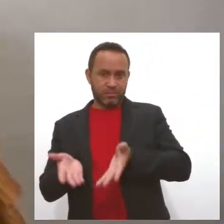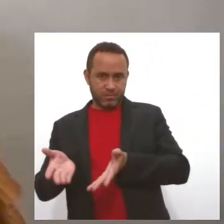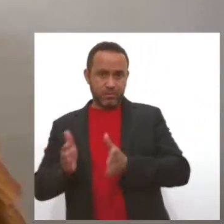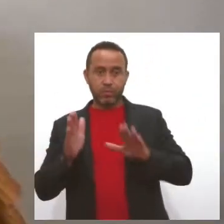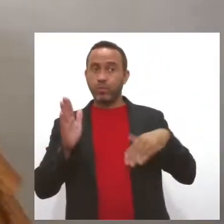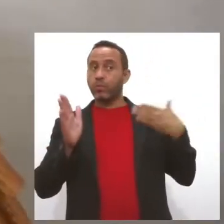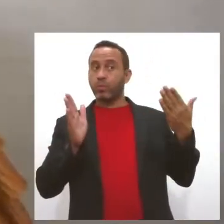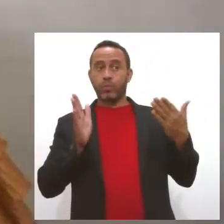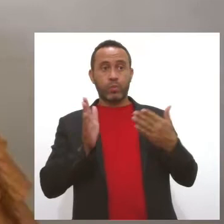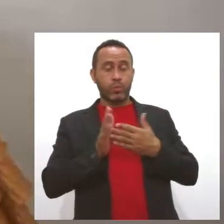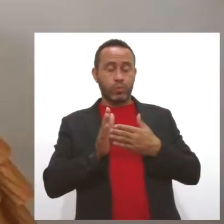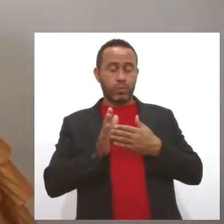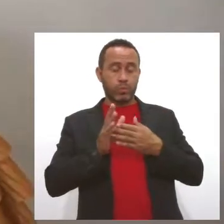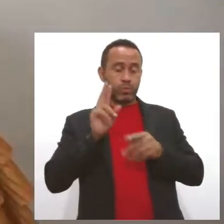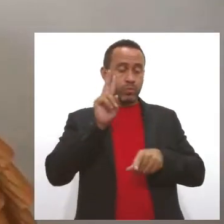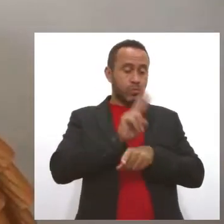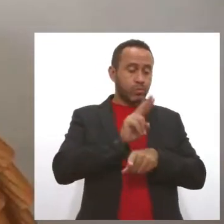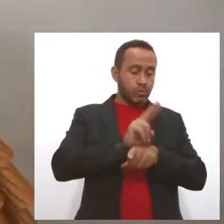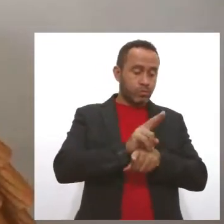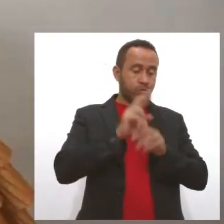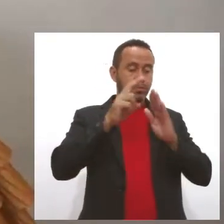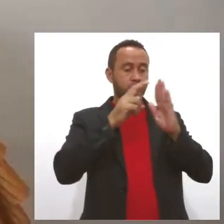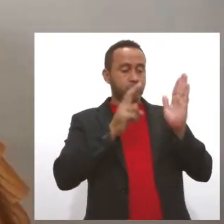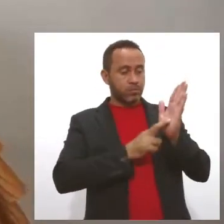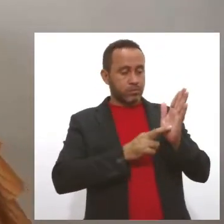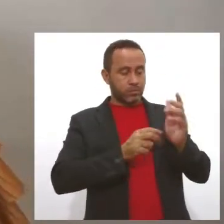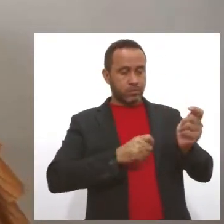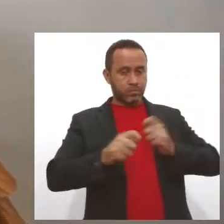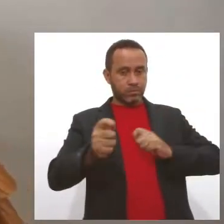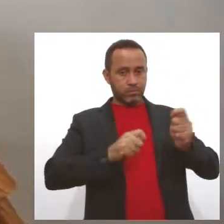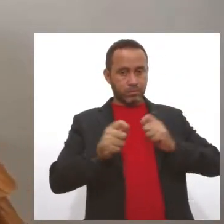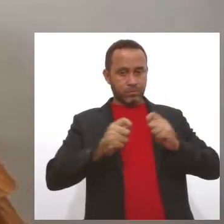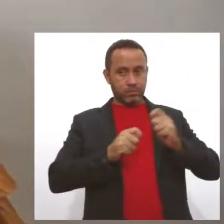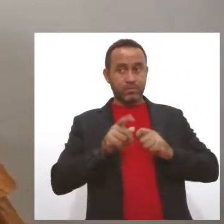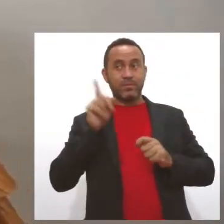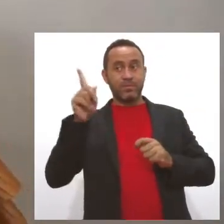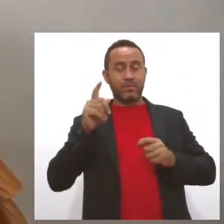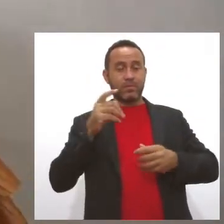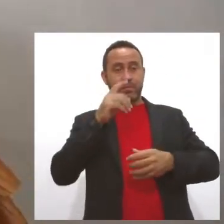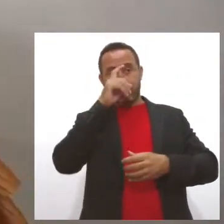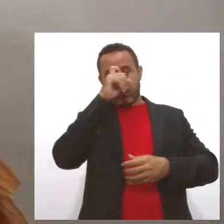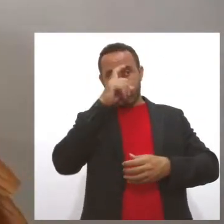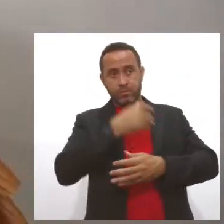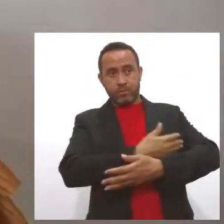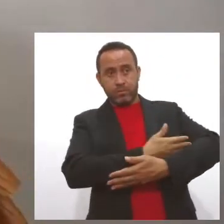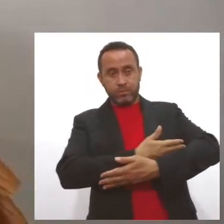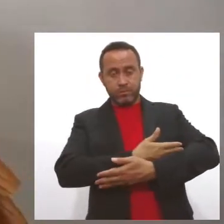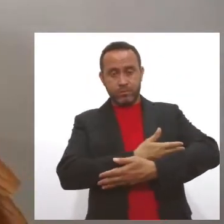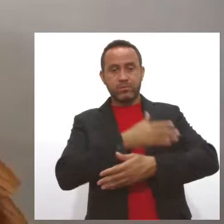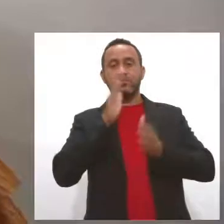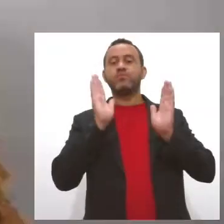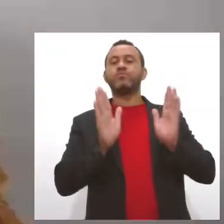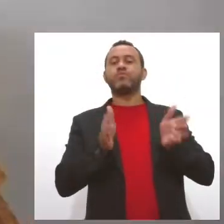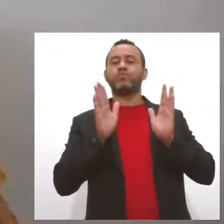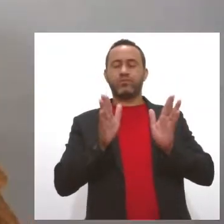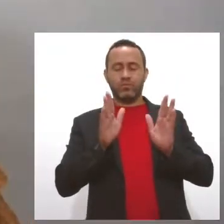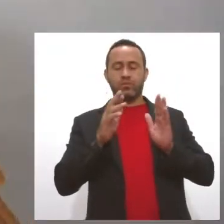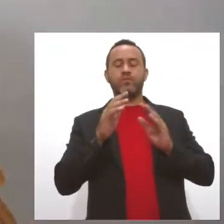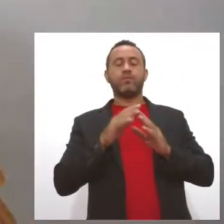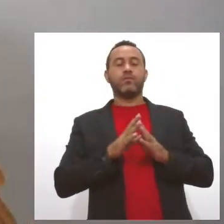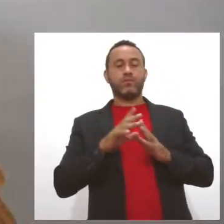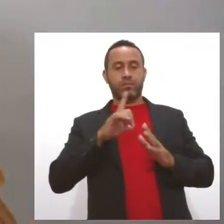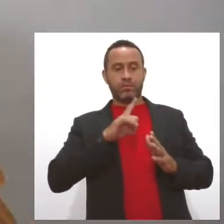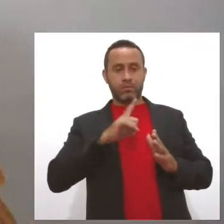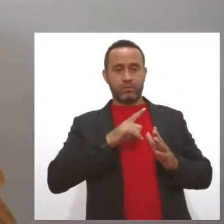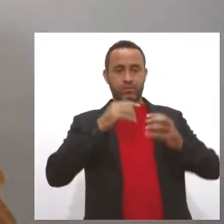as medidas para controle dessa infecção lá na maternidade Nossa Senhora de Lourdes já foram tomadas. E agora eu vou te